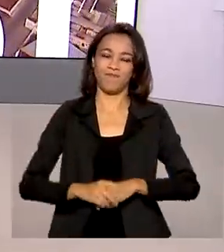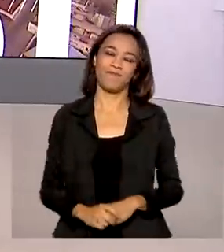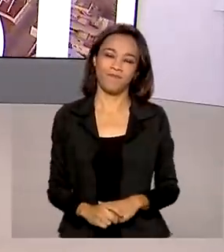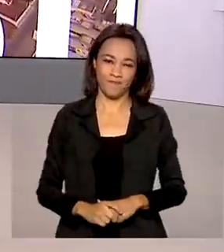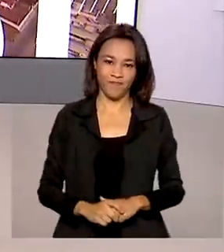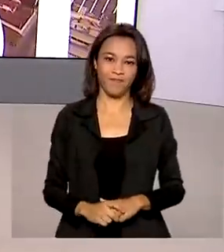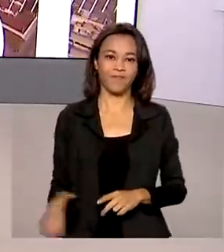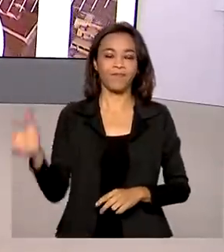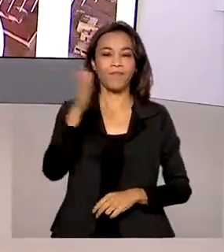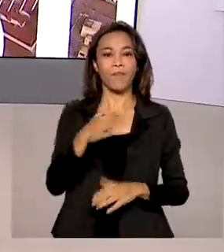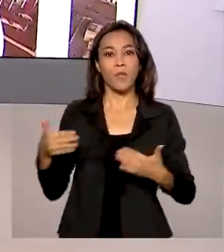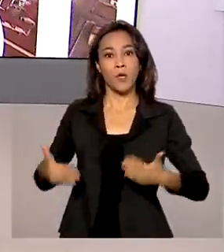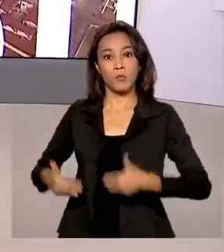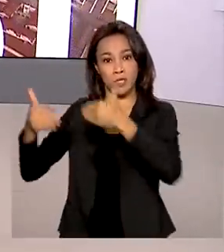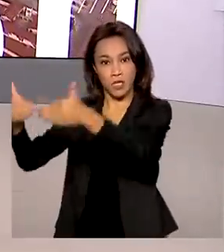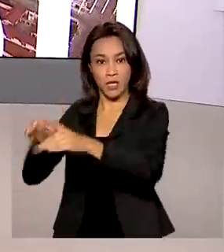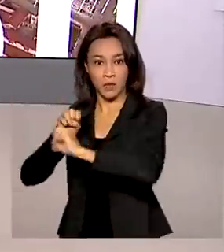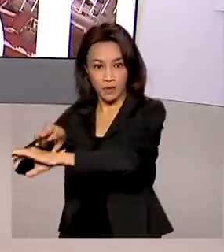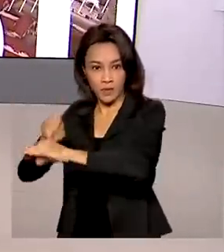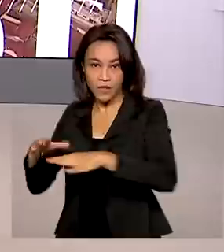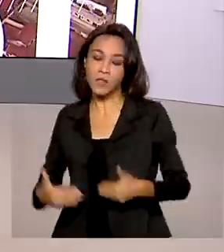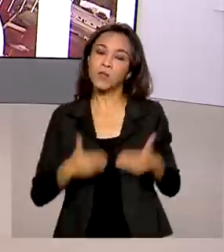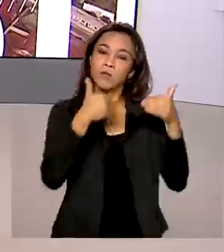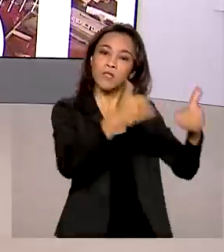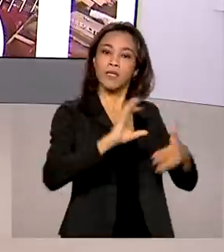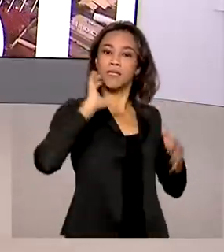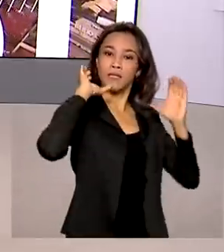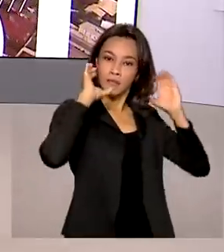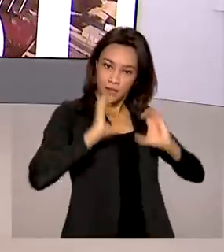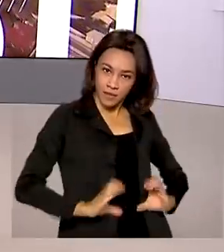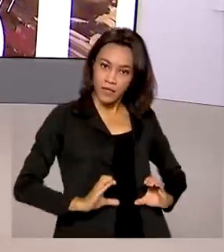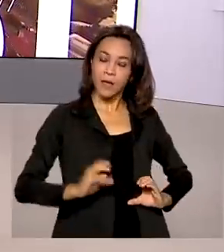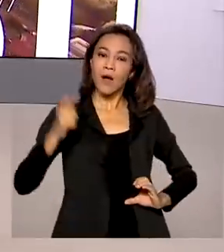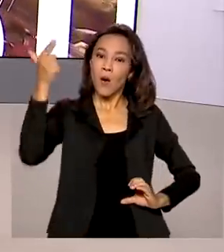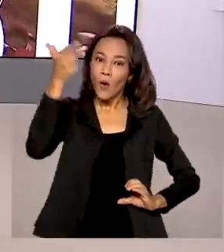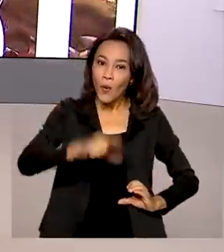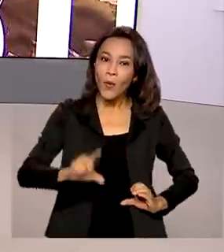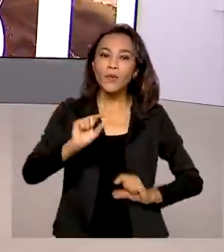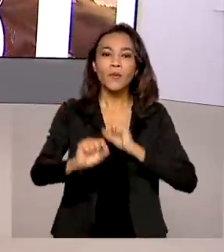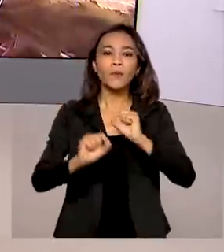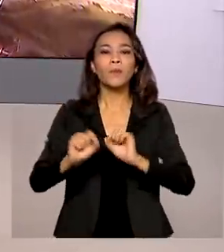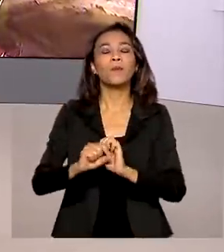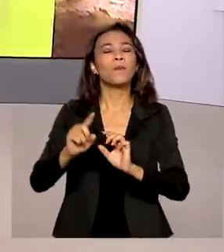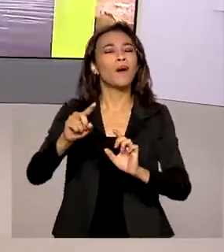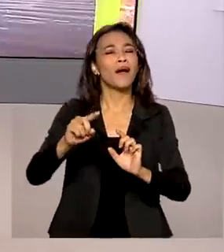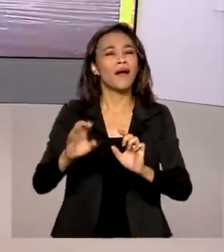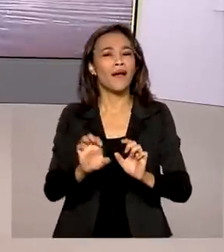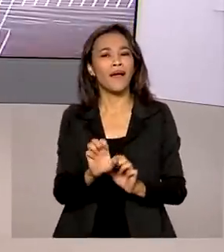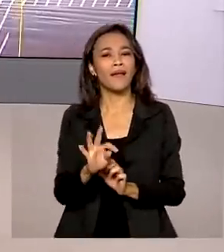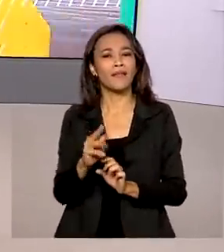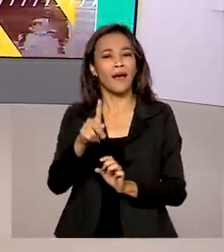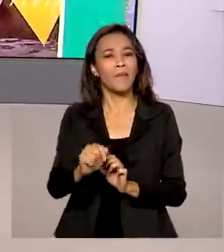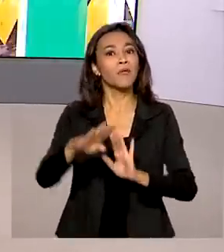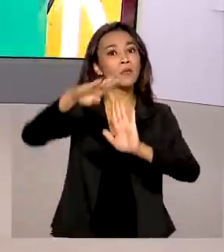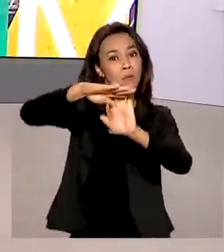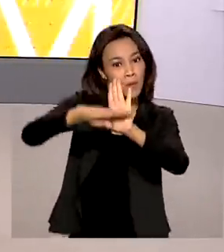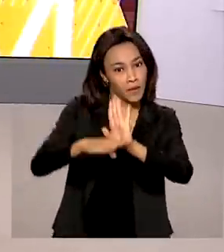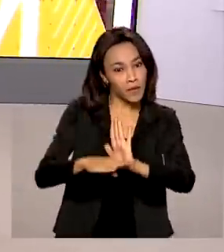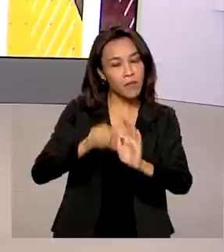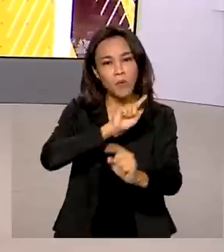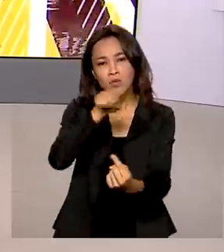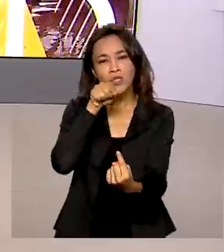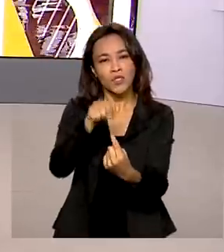Os ministérios da Educação e da Cidadania lançaram mais uma etapa do Qualifica Mais Progredir. O programa pretende